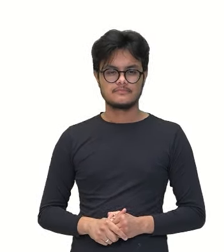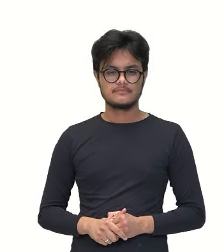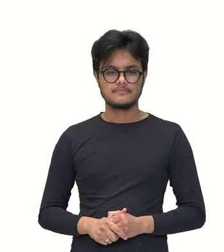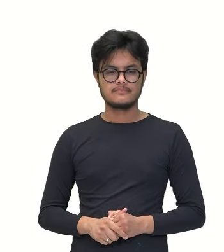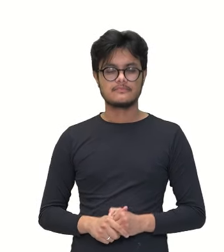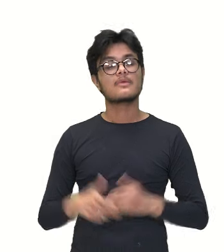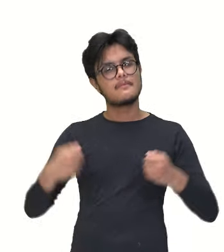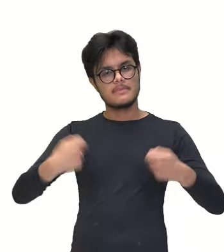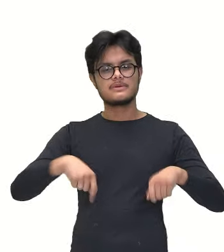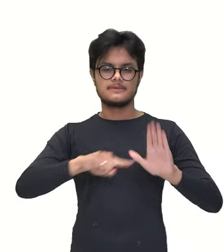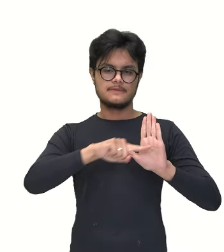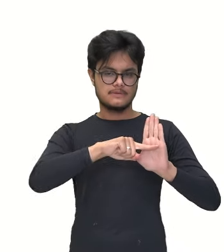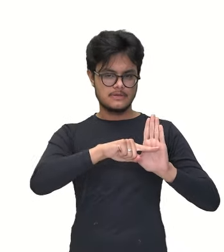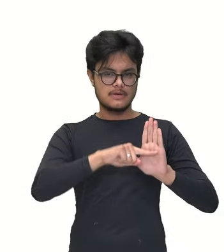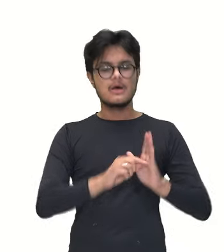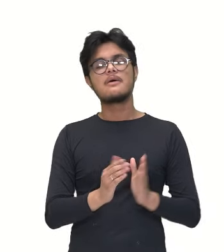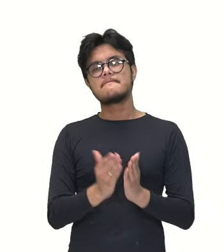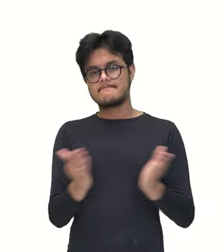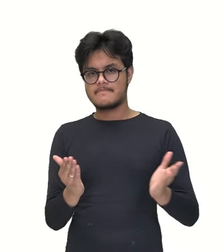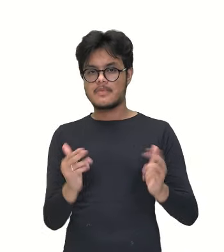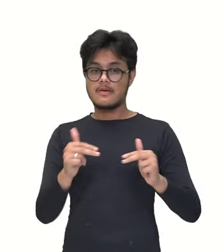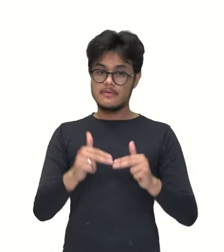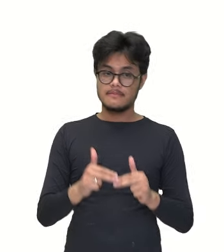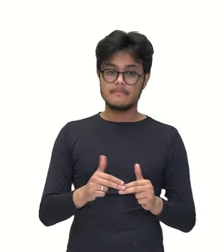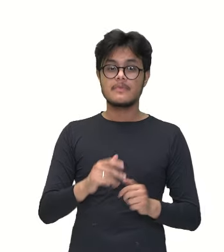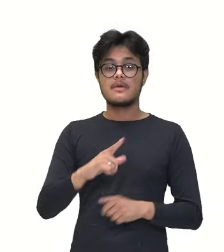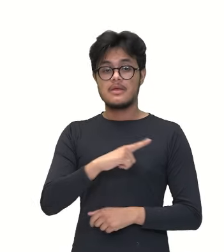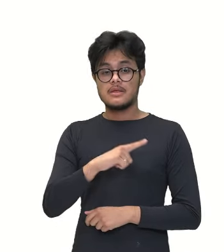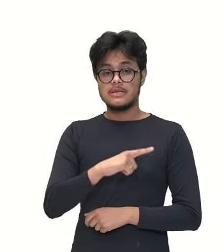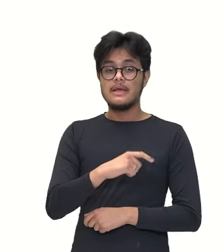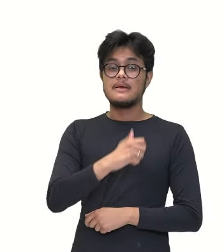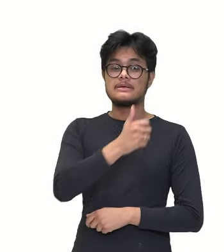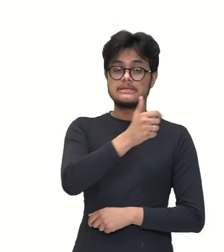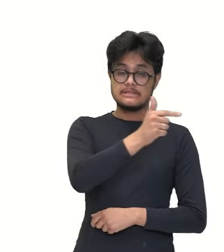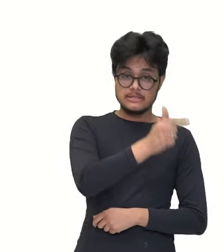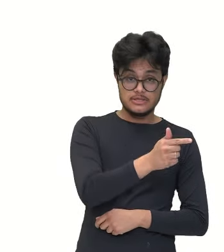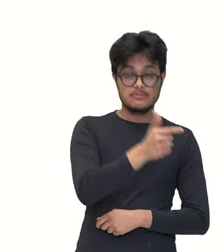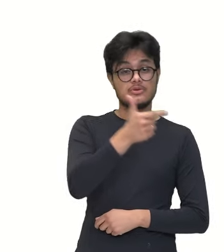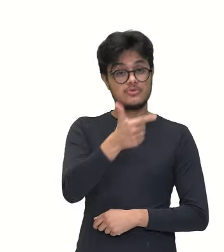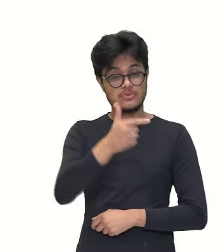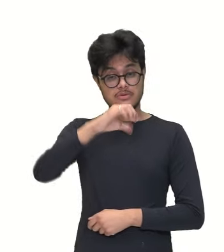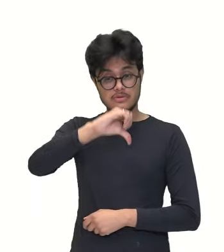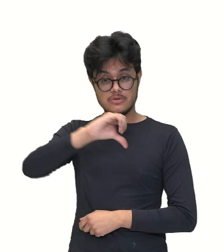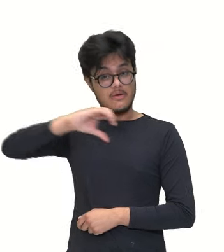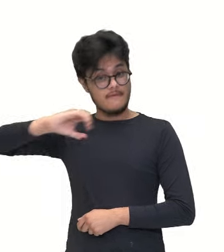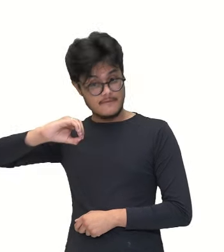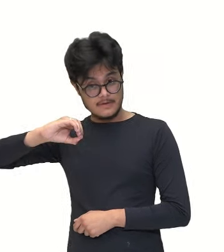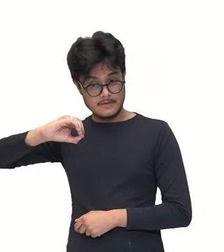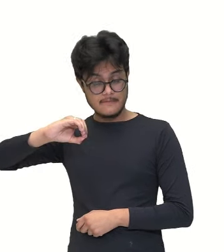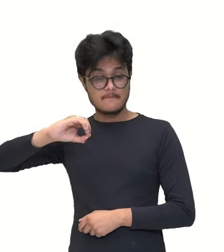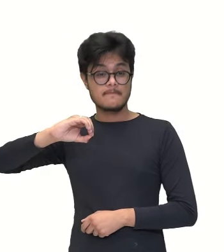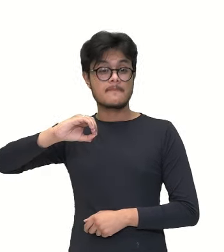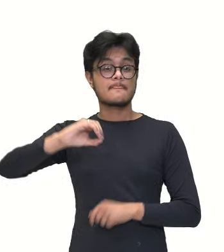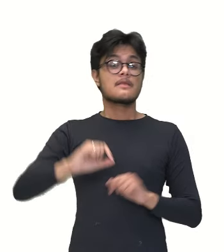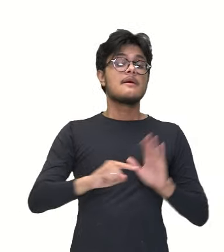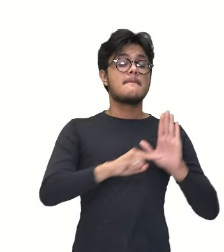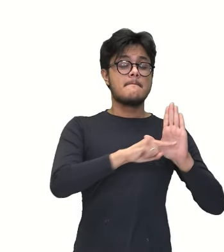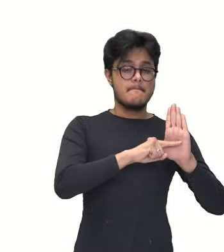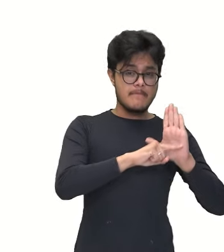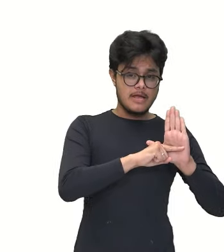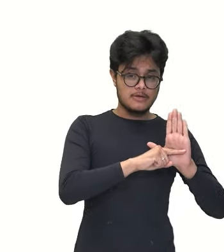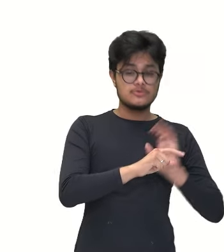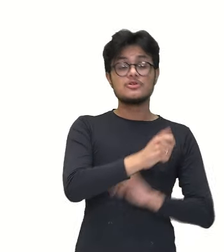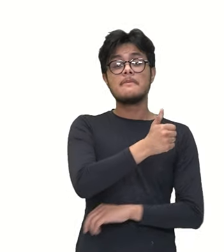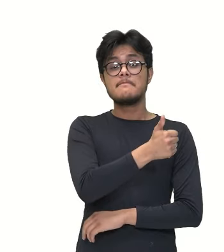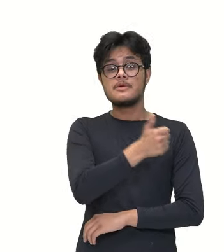subtração que eu tenho que fazer? Eu tenho que pegar o total de tijolos, 7.290, e tirar esse valor de 1